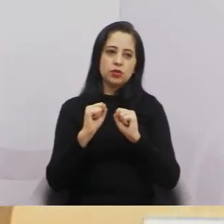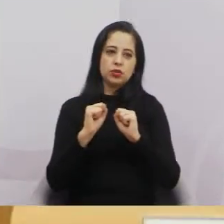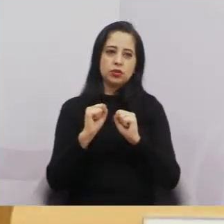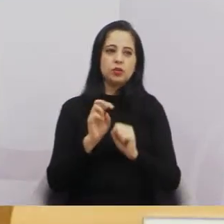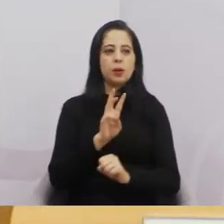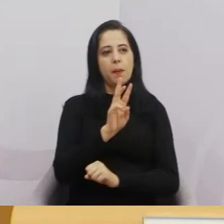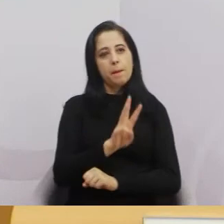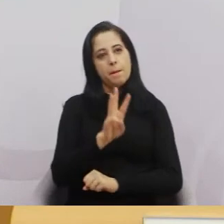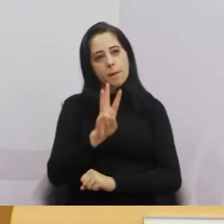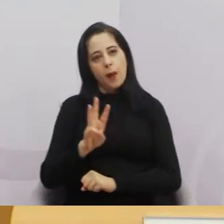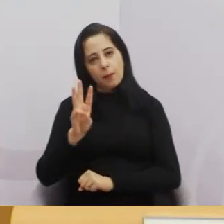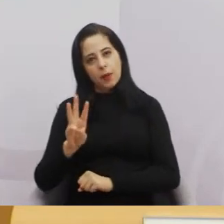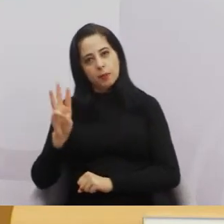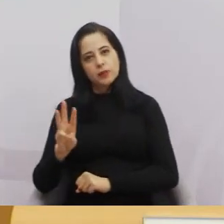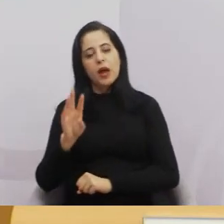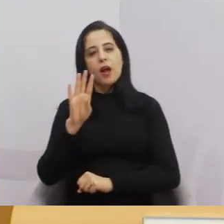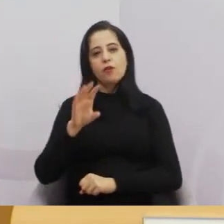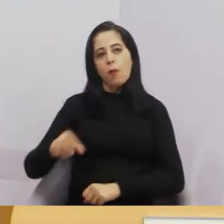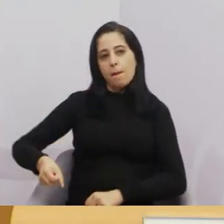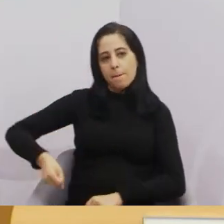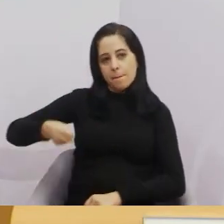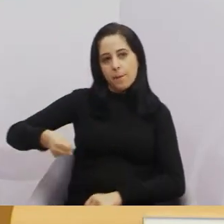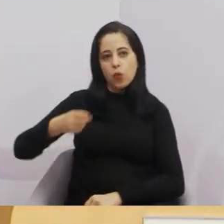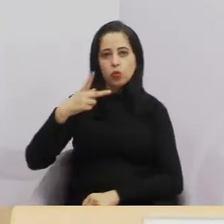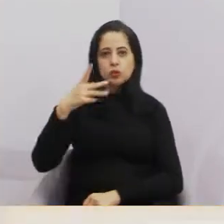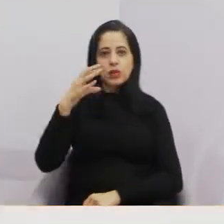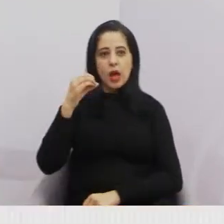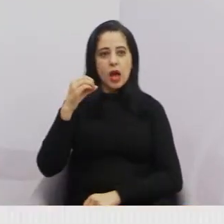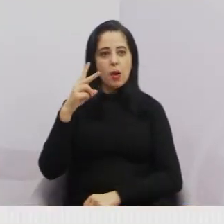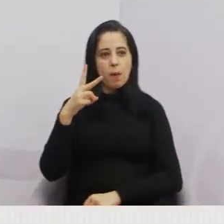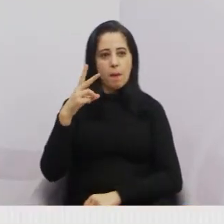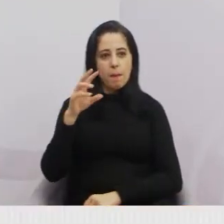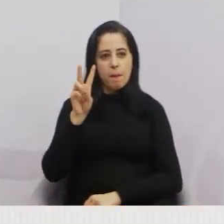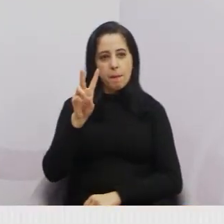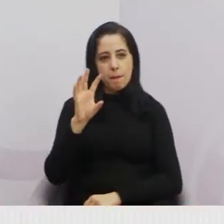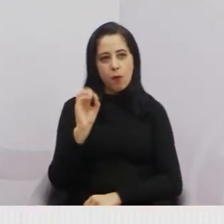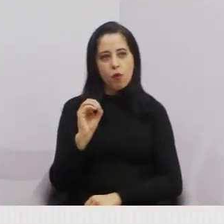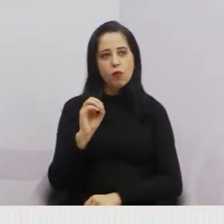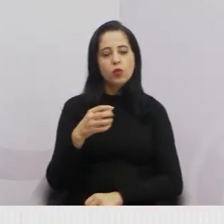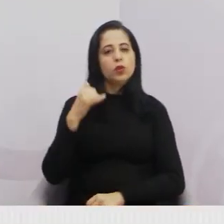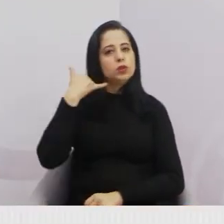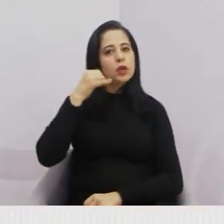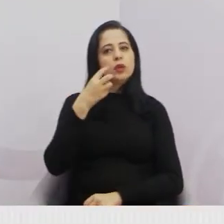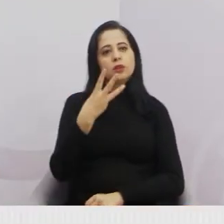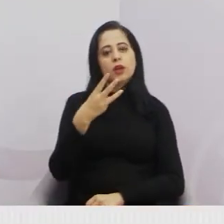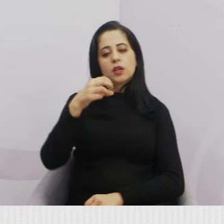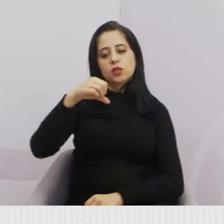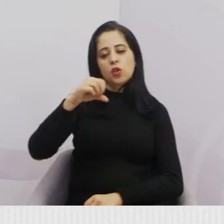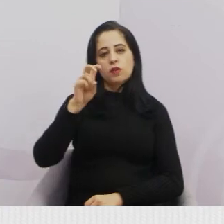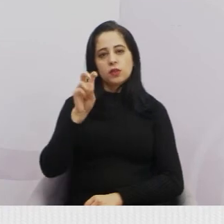portal Bolsa do Povo, o telefone é 3952